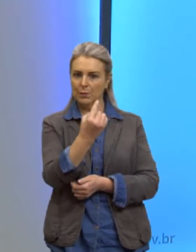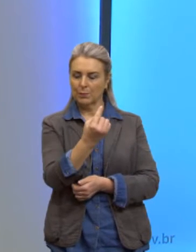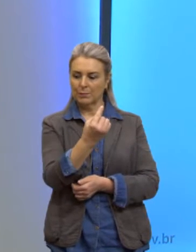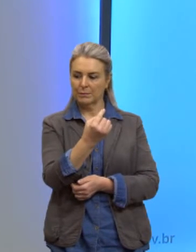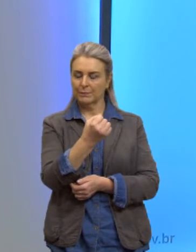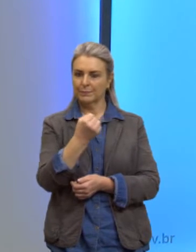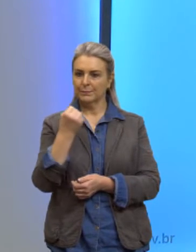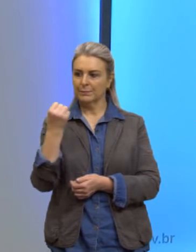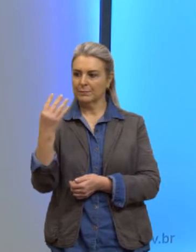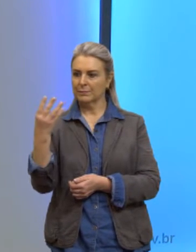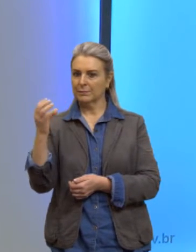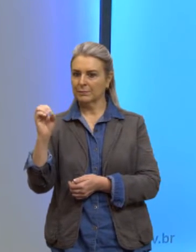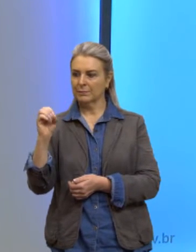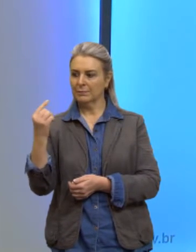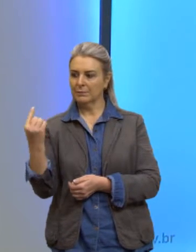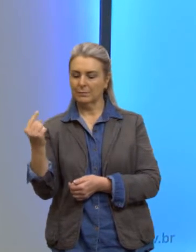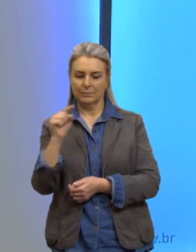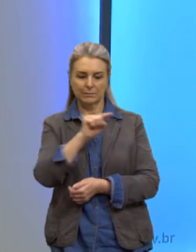quatrocentos e um